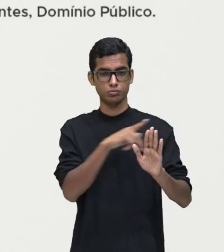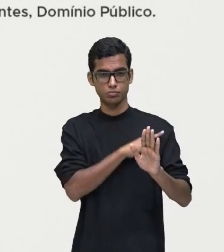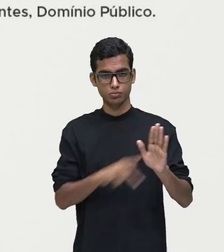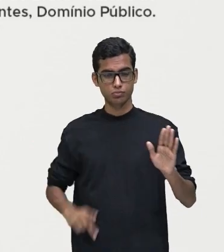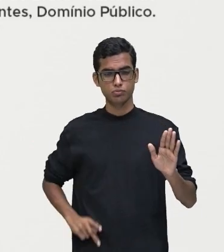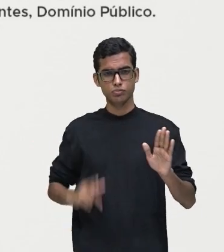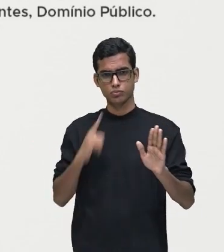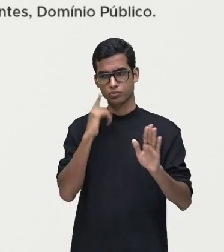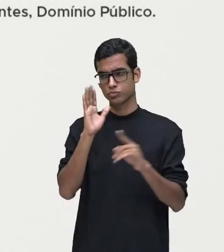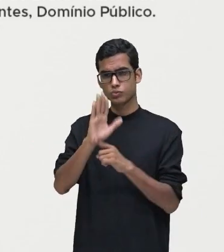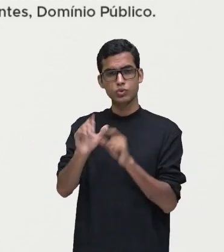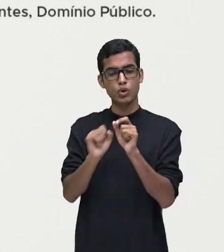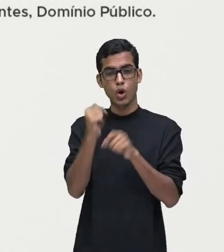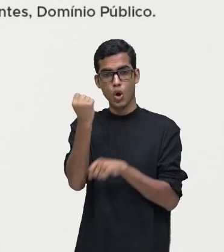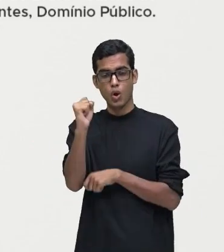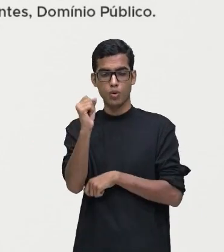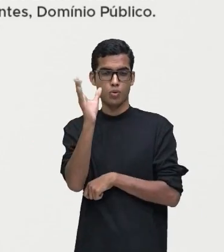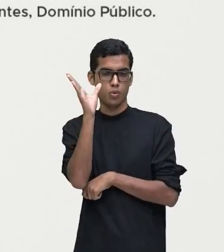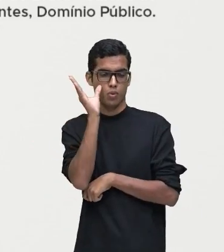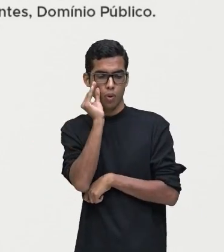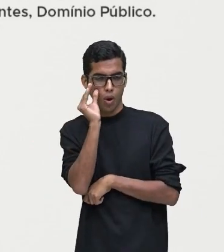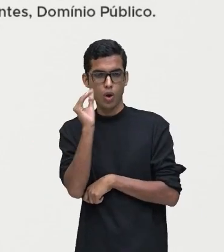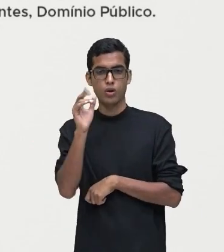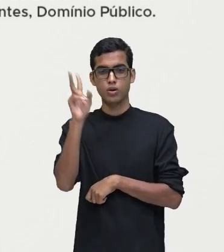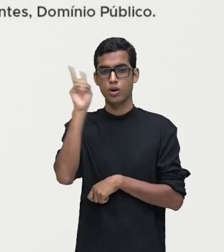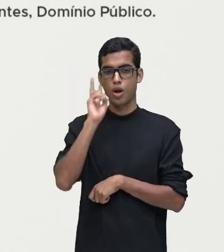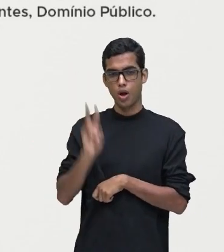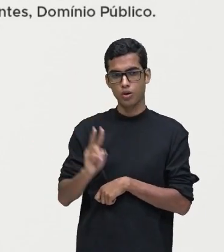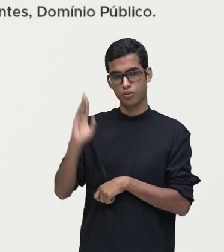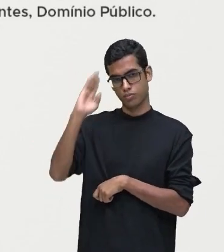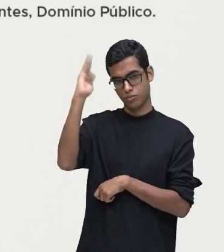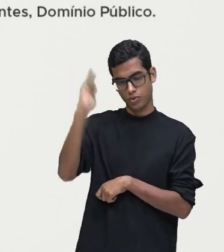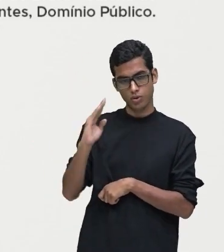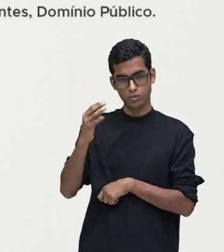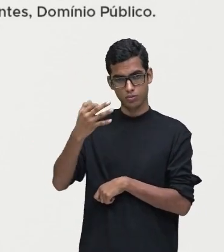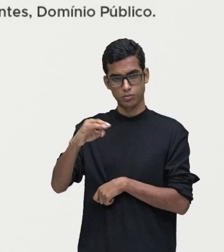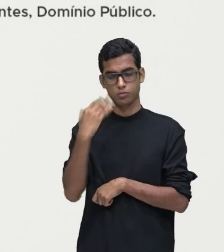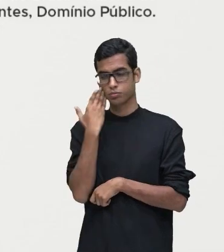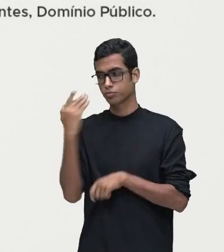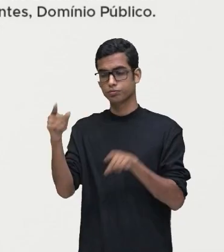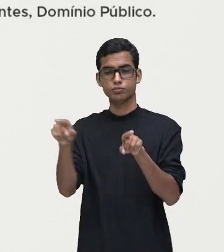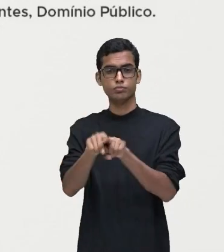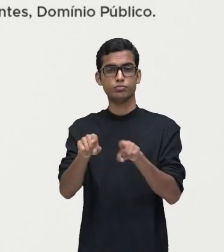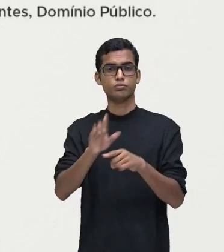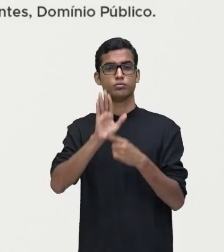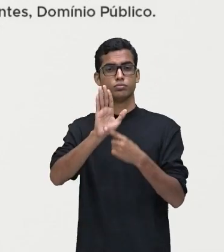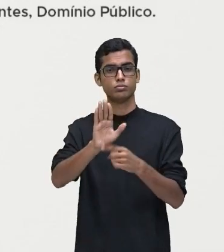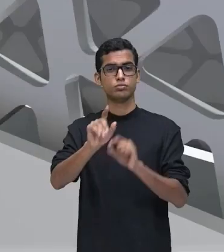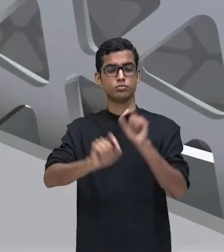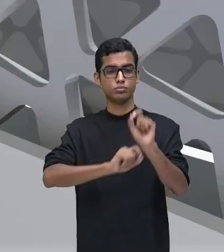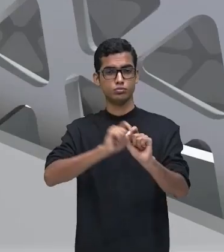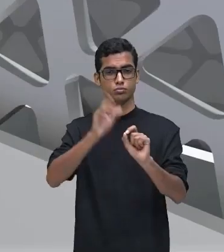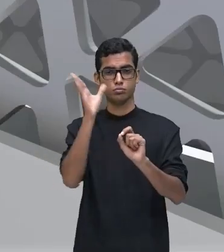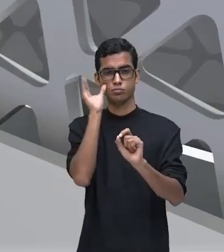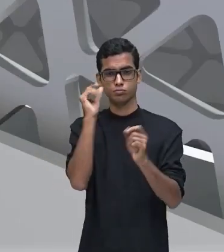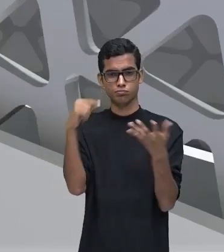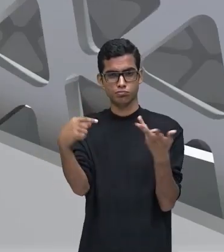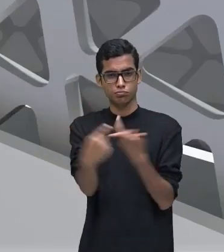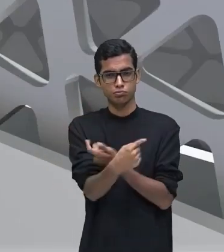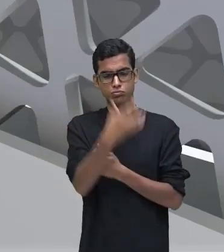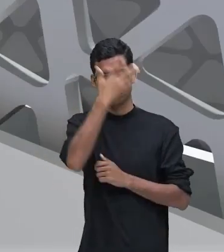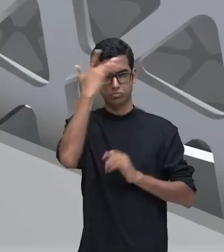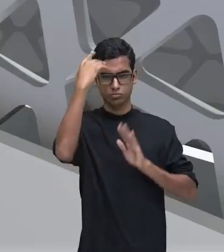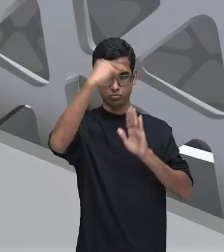curiosidades relacionadas à história do Brasil, certo? E ele expôs essas curiosidades aos